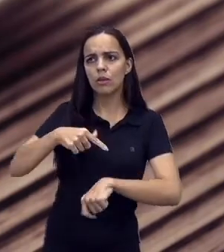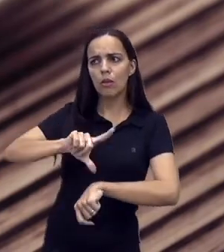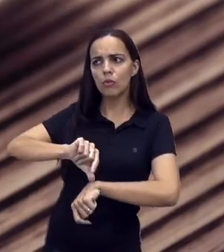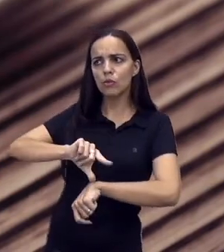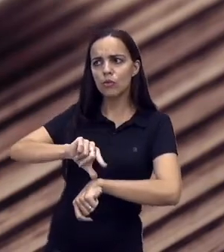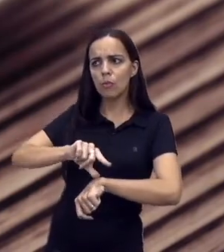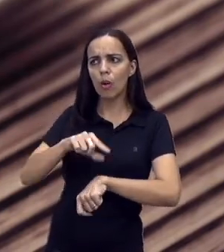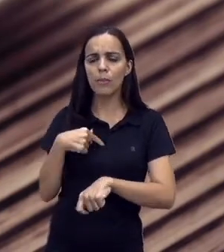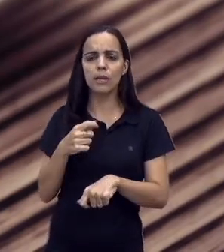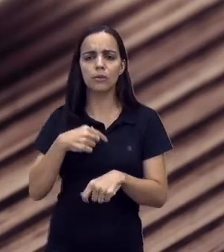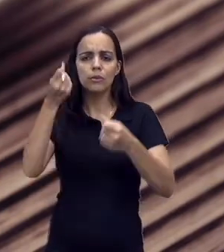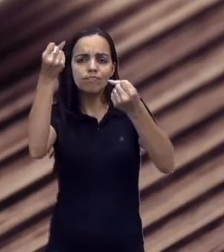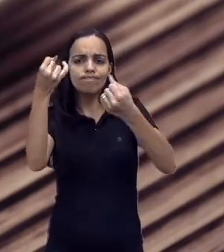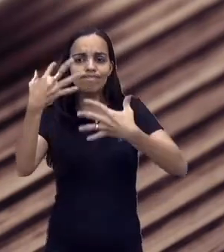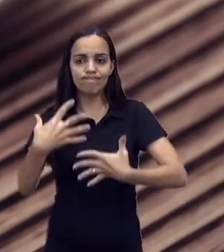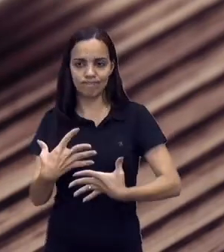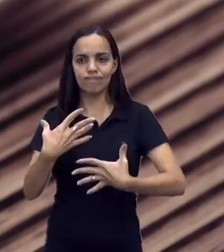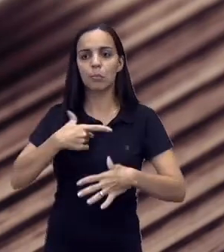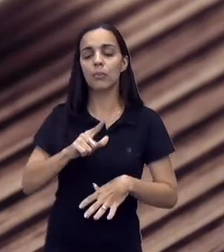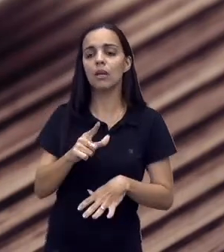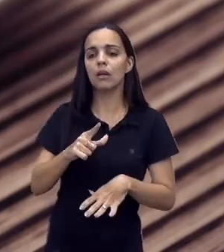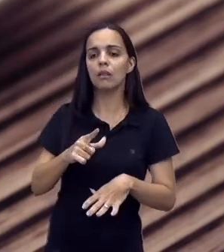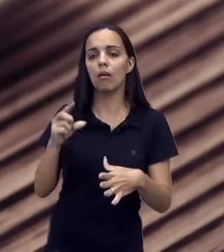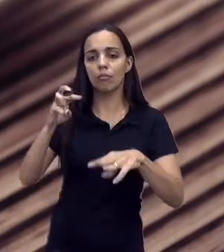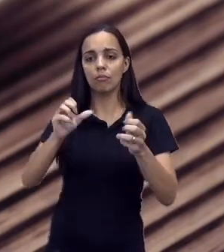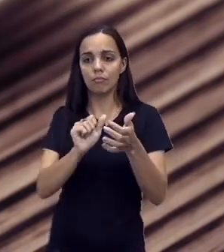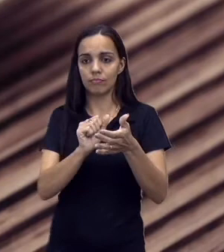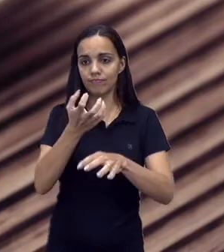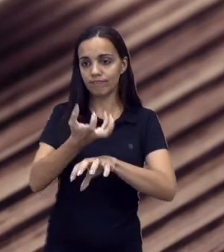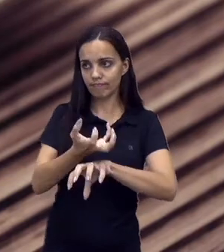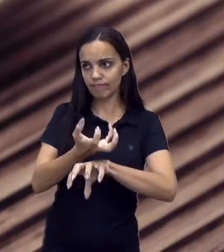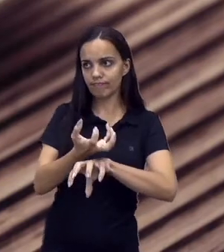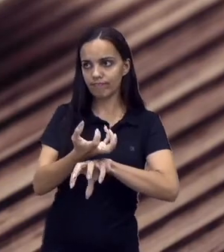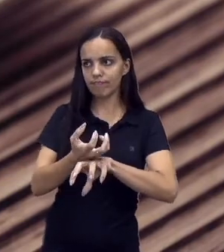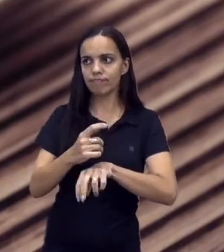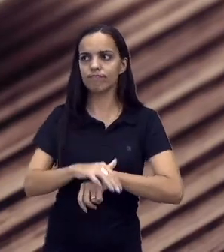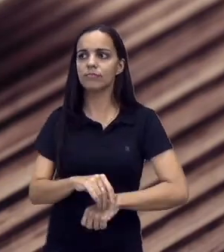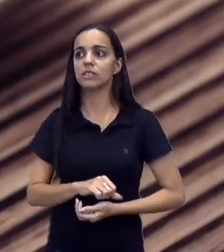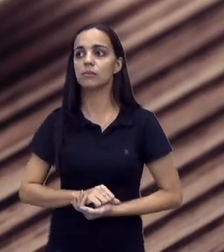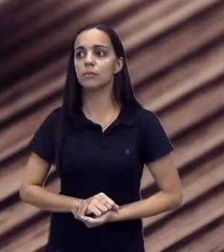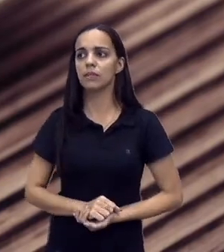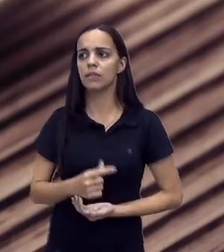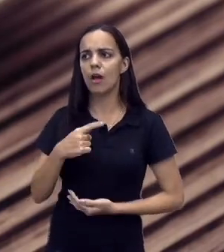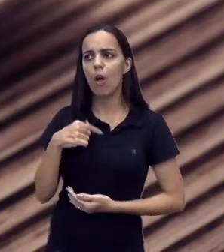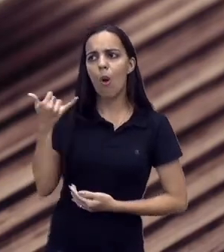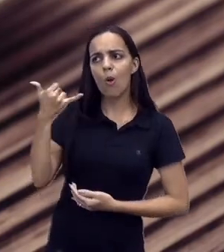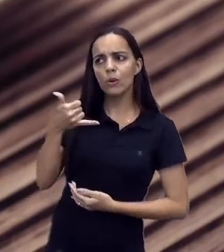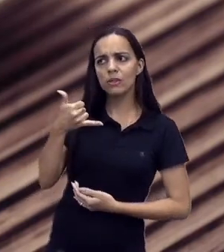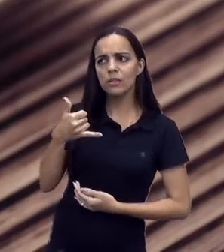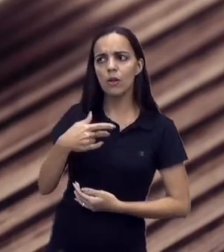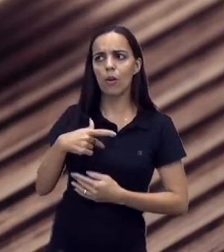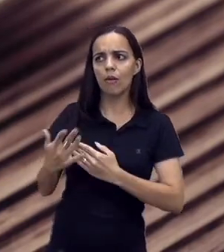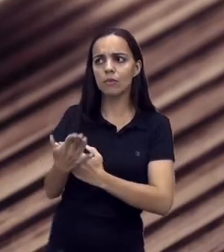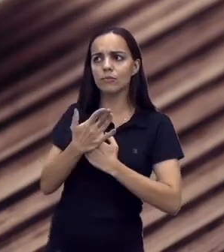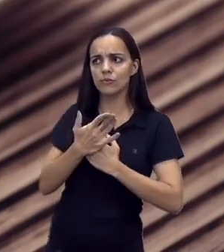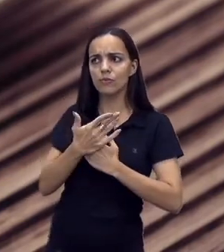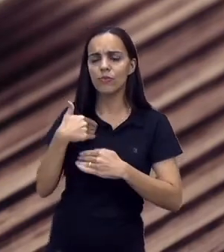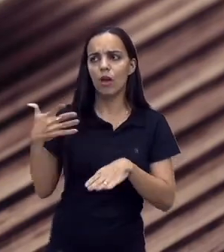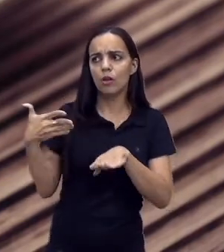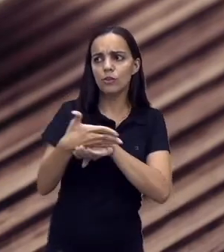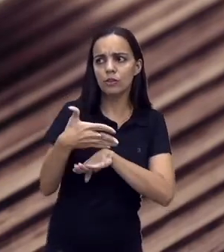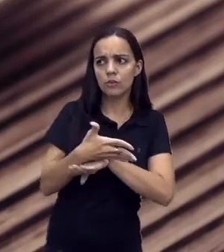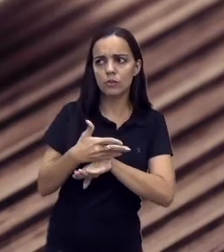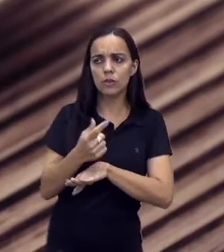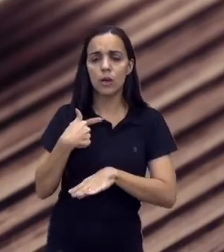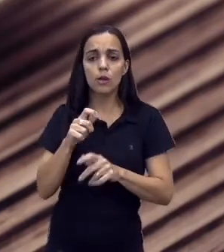explicação de matéria, não prestarem atenção. Mas isso é fácil de resolver. O celular deve ser usado somente com